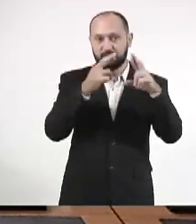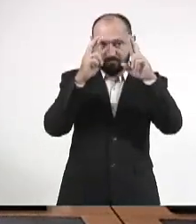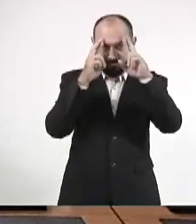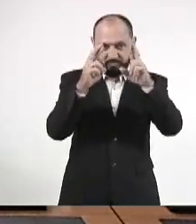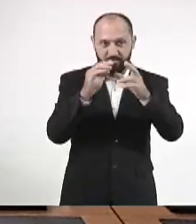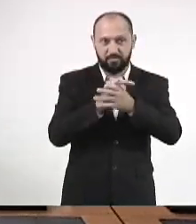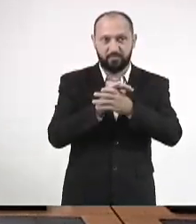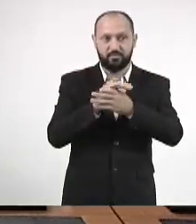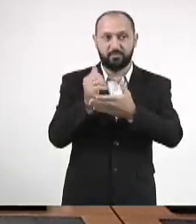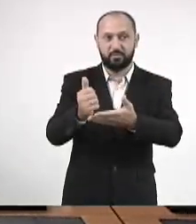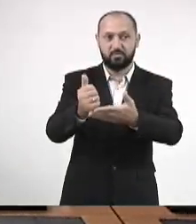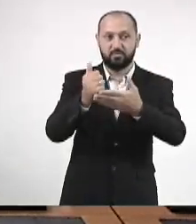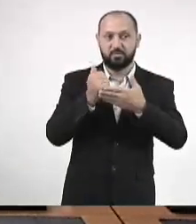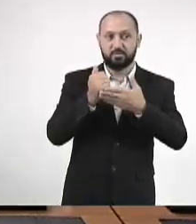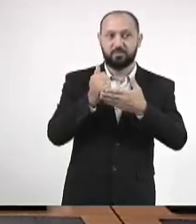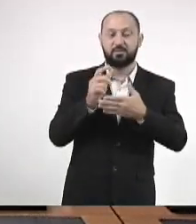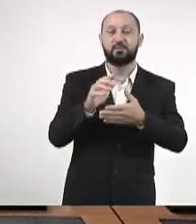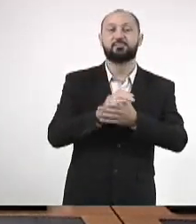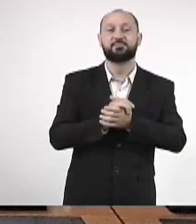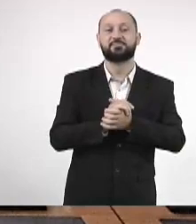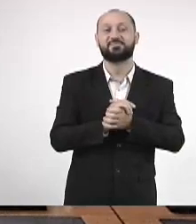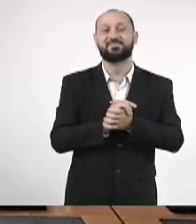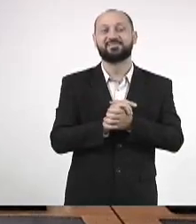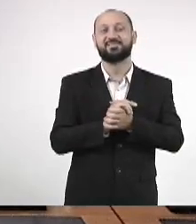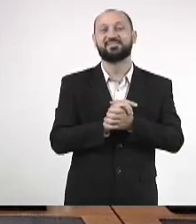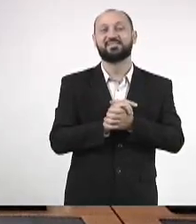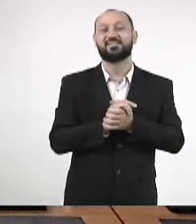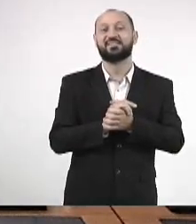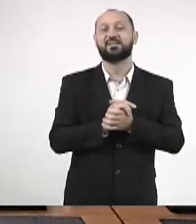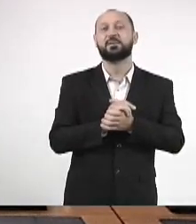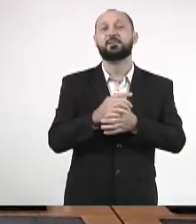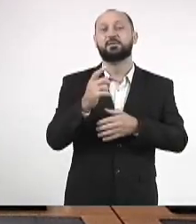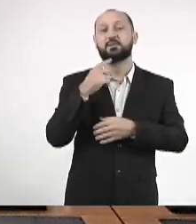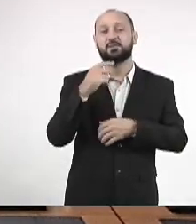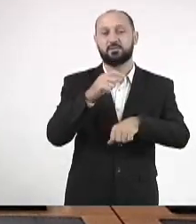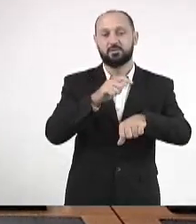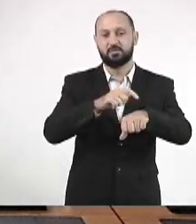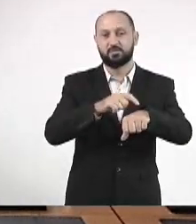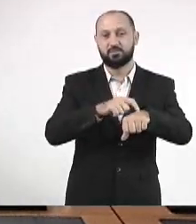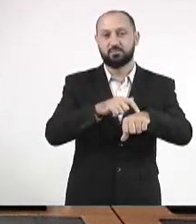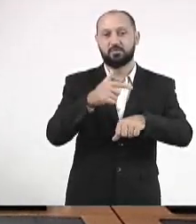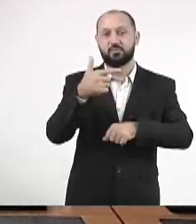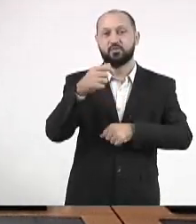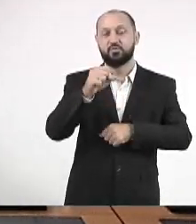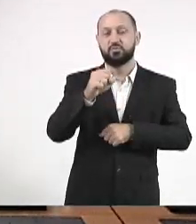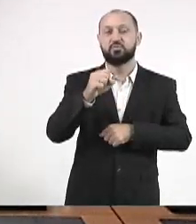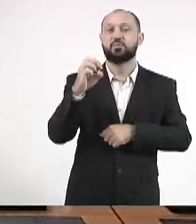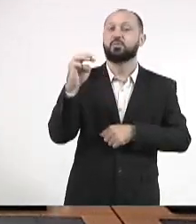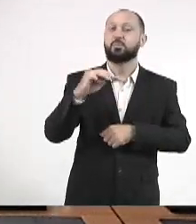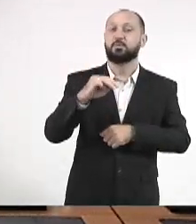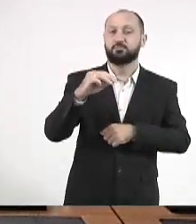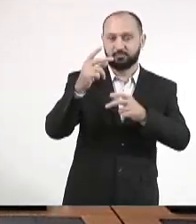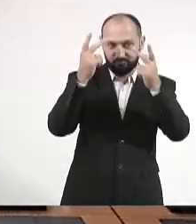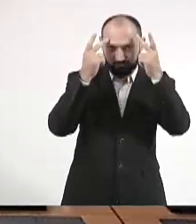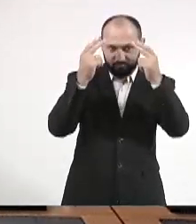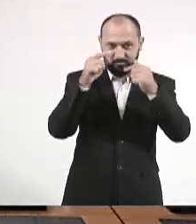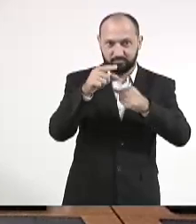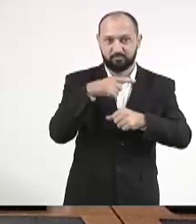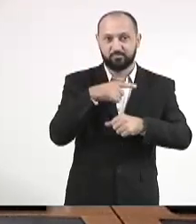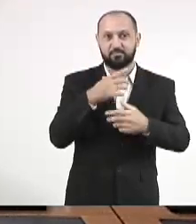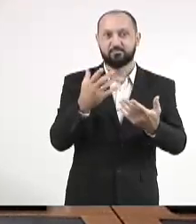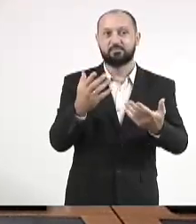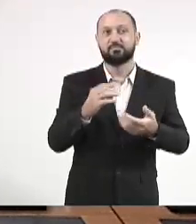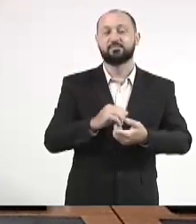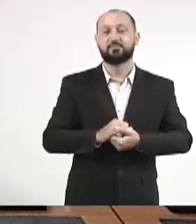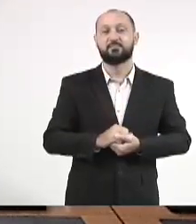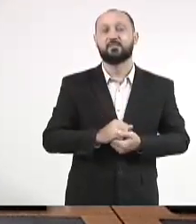Até porque ele vai me ajudar hoje, tanto só eu não correr, então, Rinaldo. Mas já passaram os 28 minutos? Pois é, o Paulo não sei que relógio que ele está olhando.